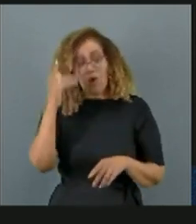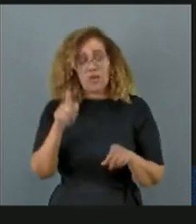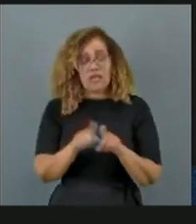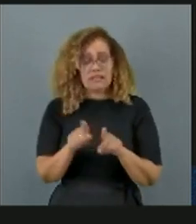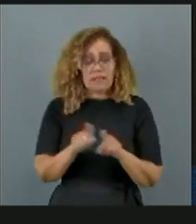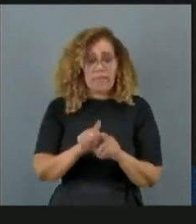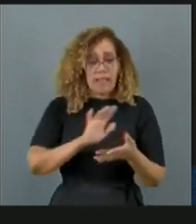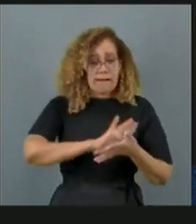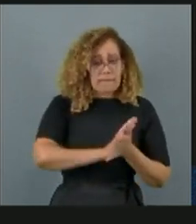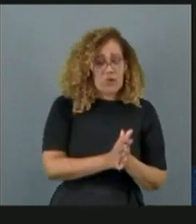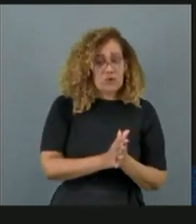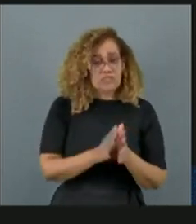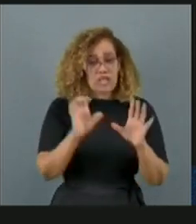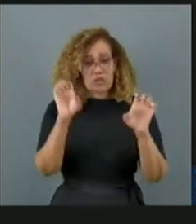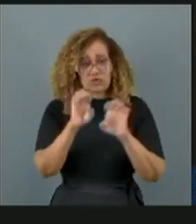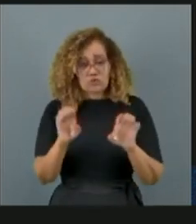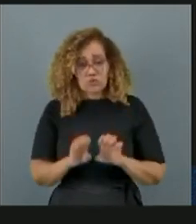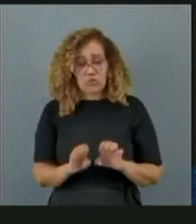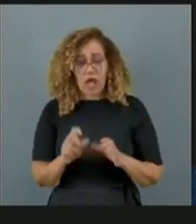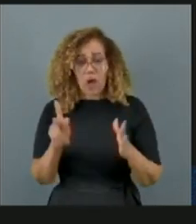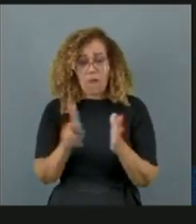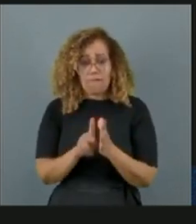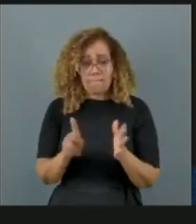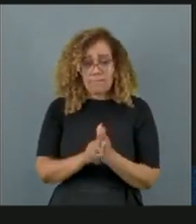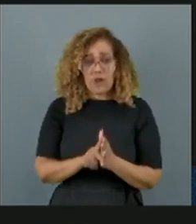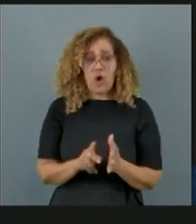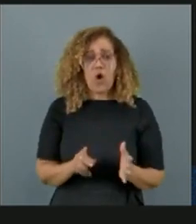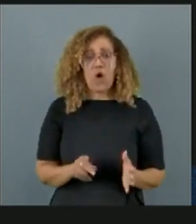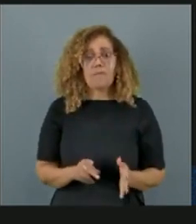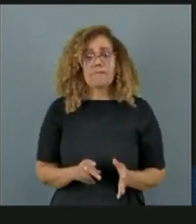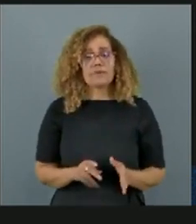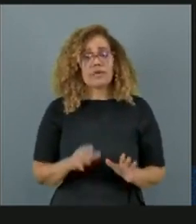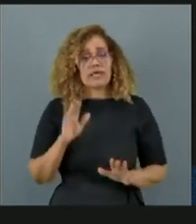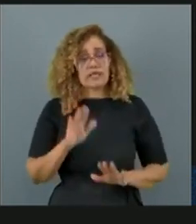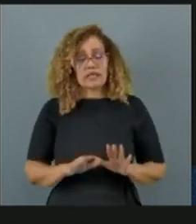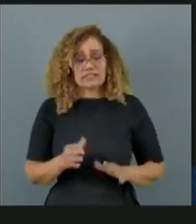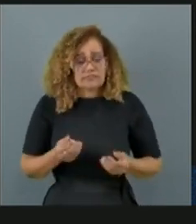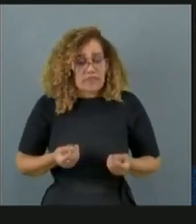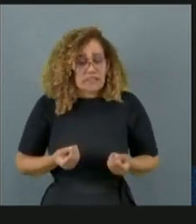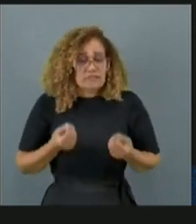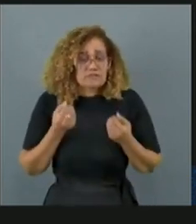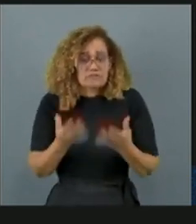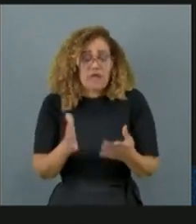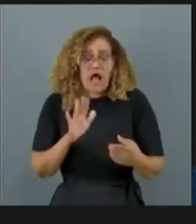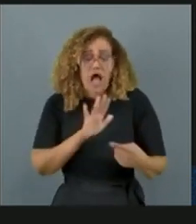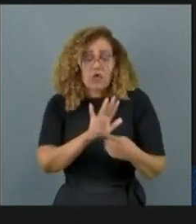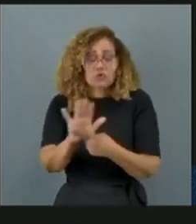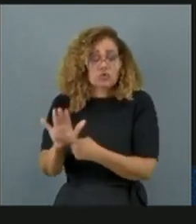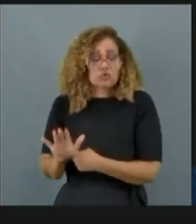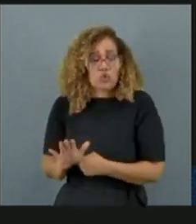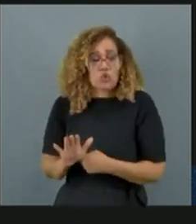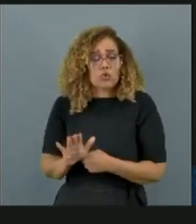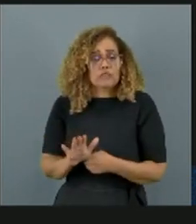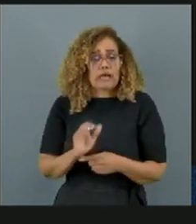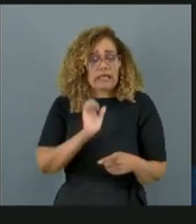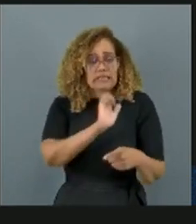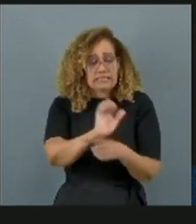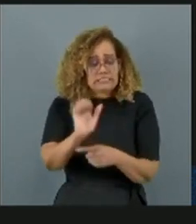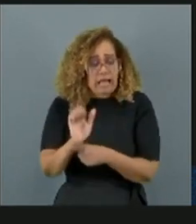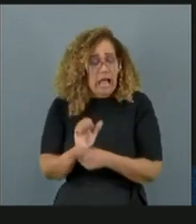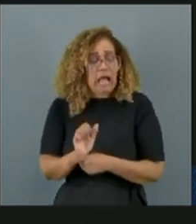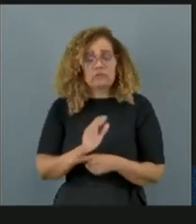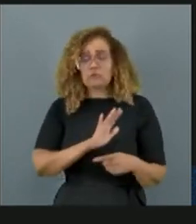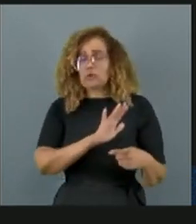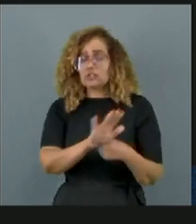enraizado aí no próprio Estado, que não oferta condições dessas pessoas terem acesso a tratamento como deveria